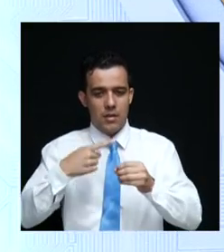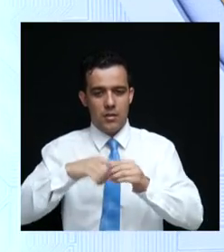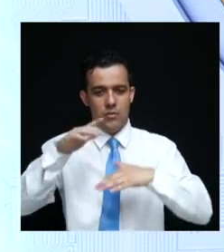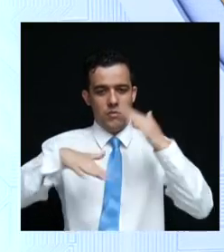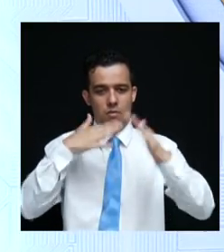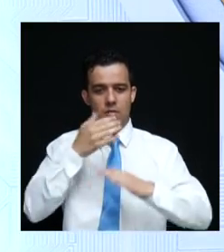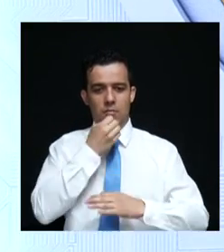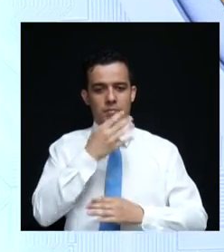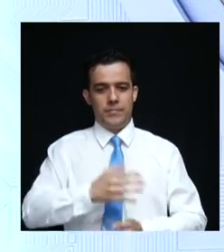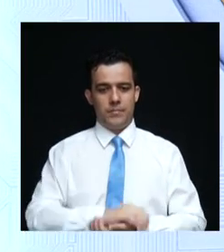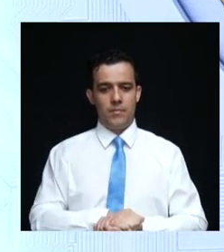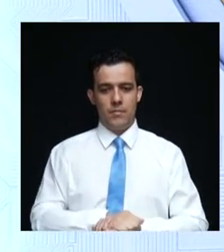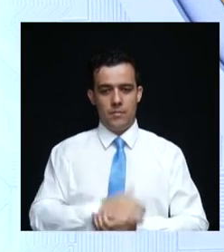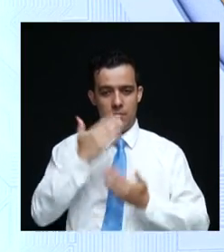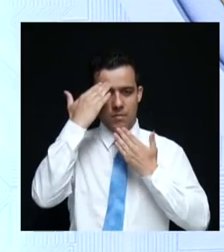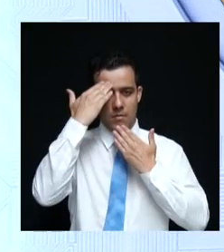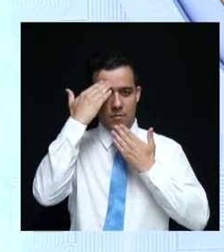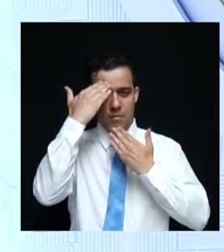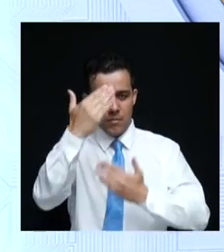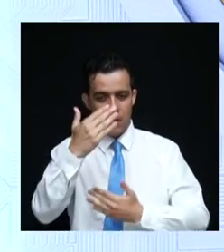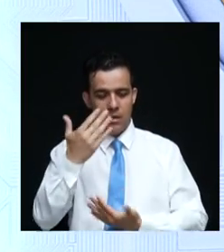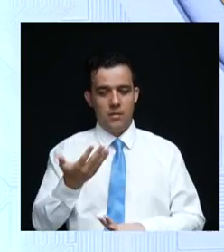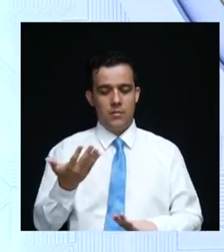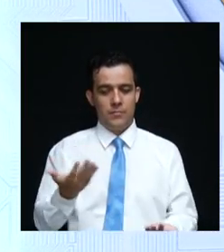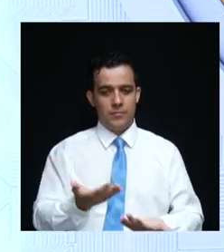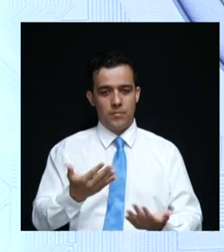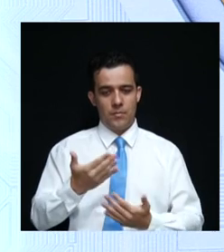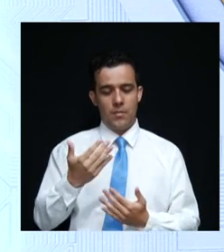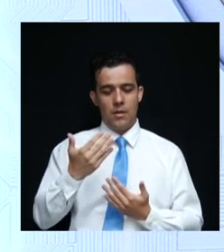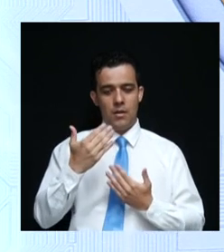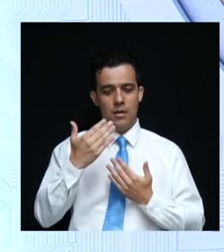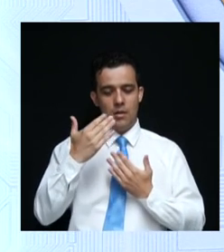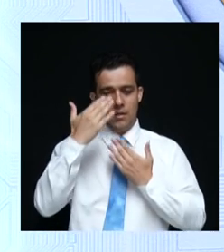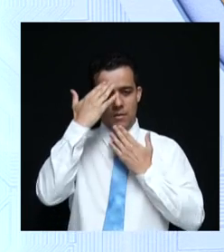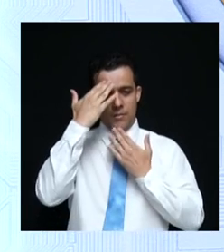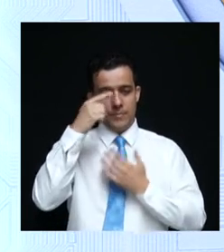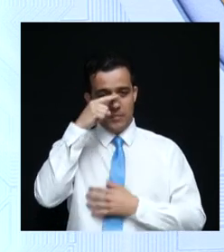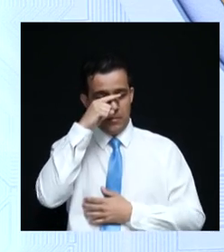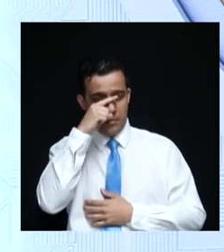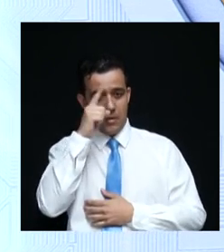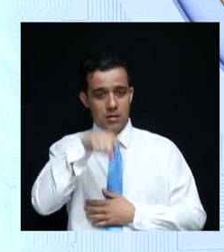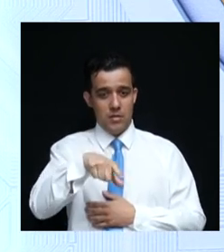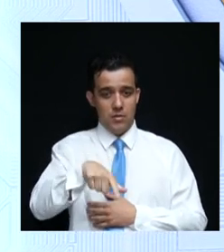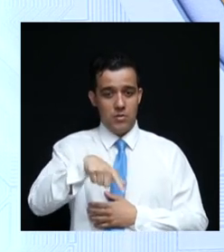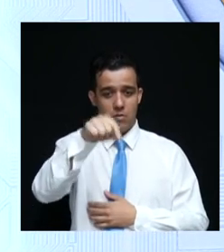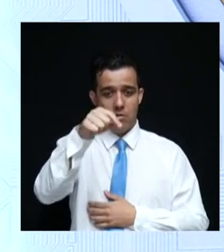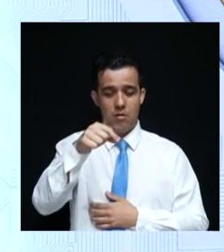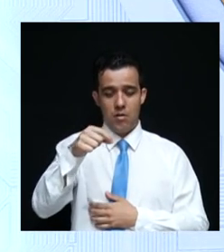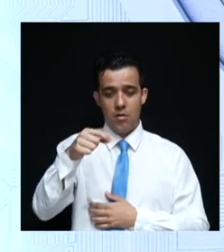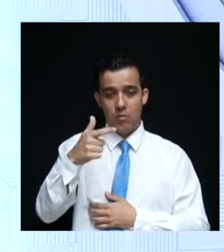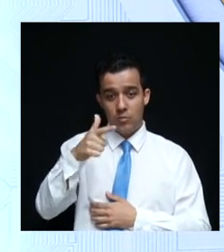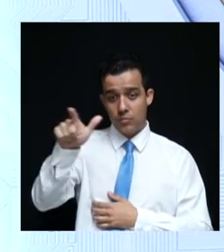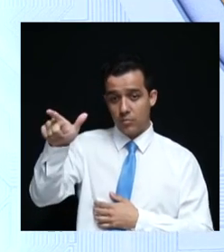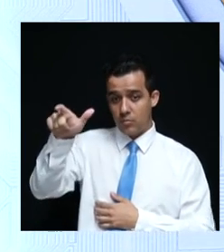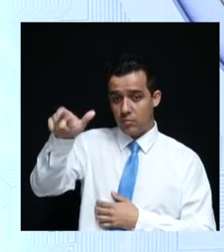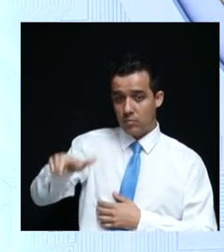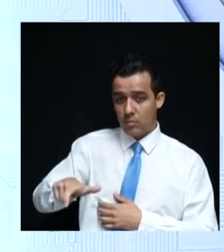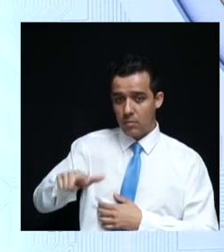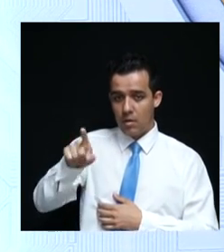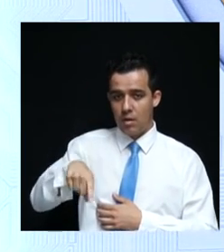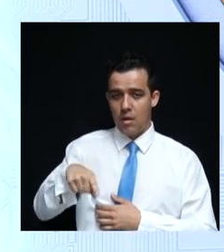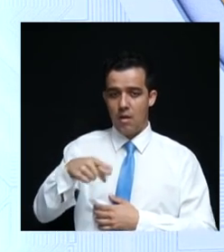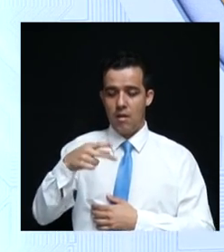bem. Obrigado, candidato. Candidato Ronaldo Caiado, o senhor escolhe alguém, agora algum adversário, para responder, para